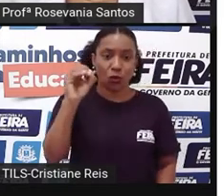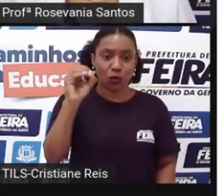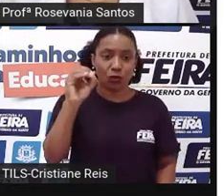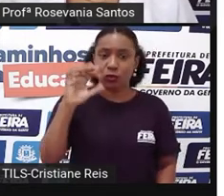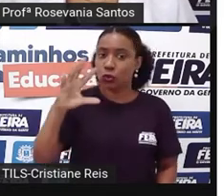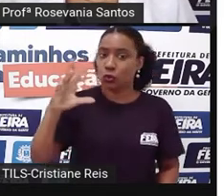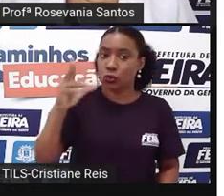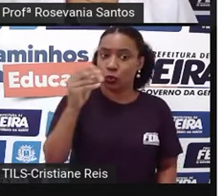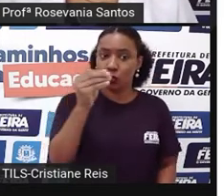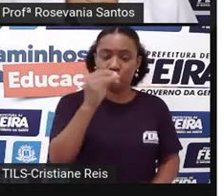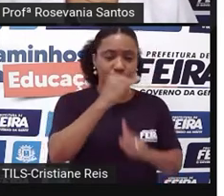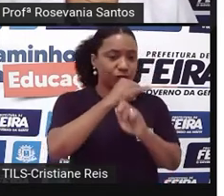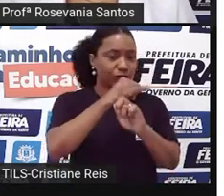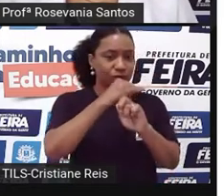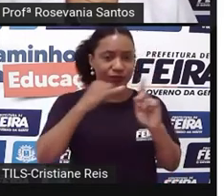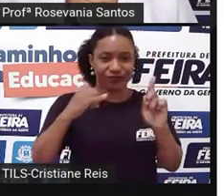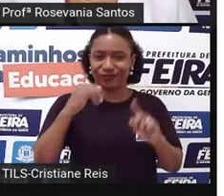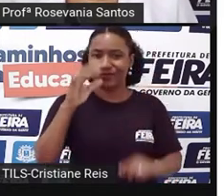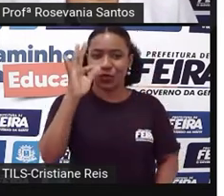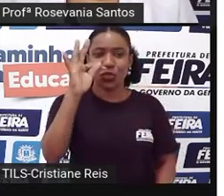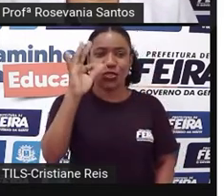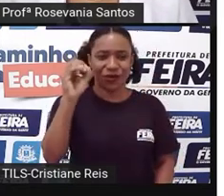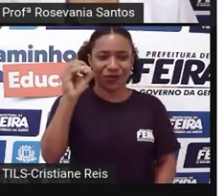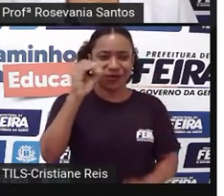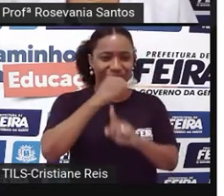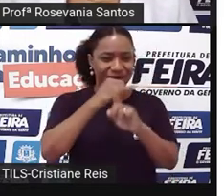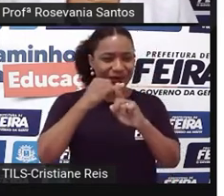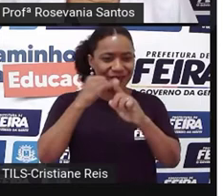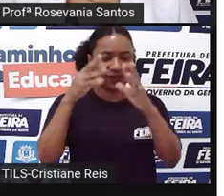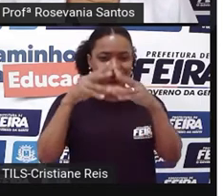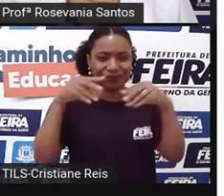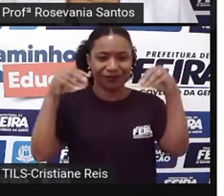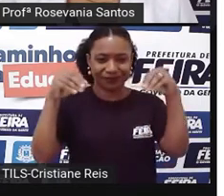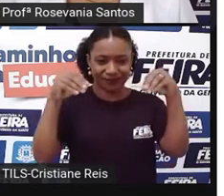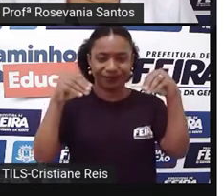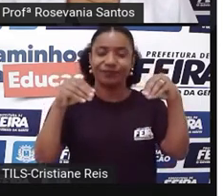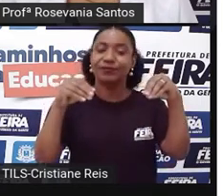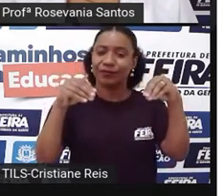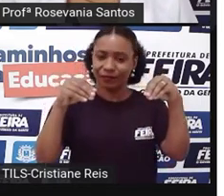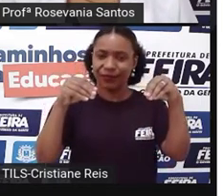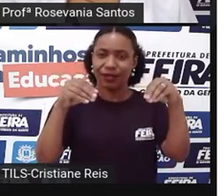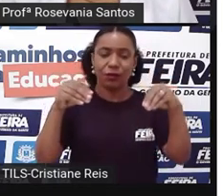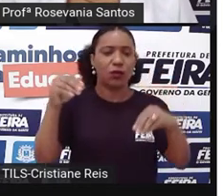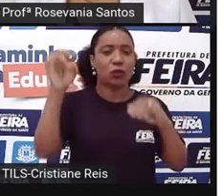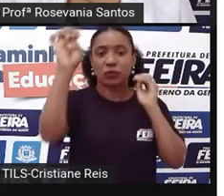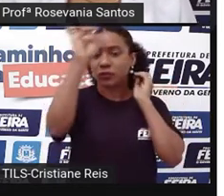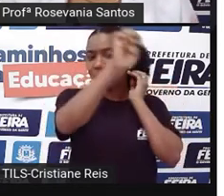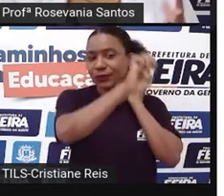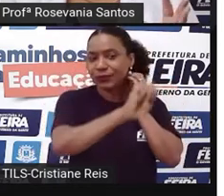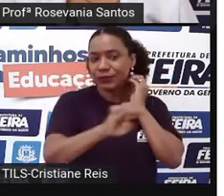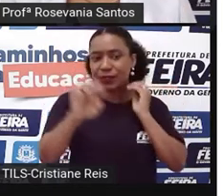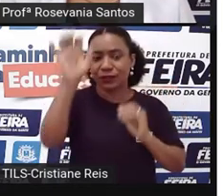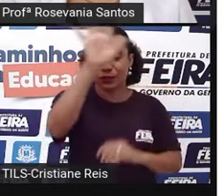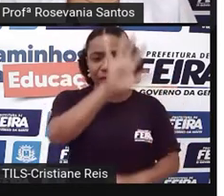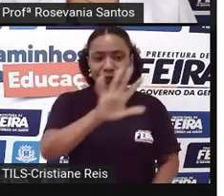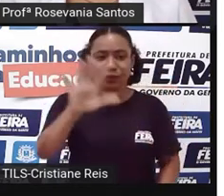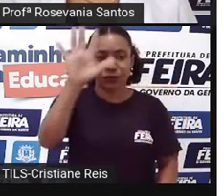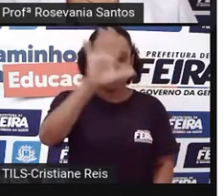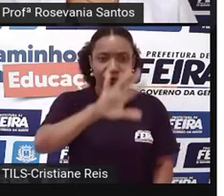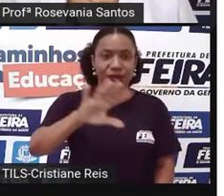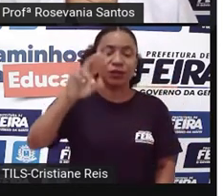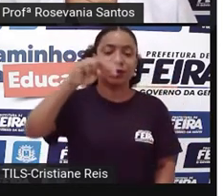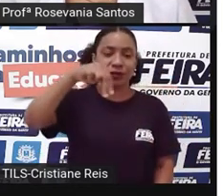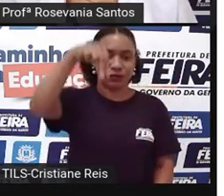Então, essa é a única diferença dos estados. A gente pega aqui, né, todos os estados da região Norte, a Pró falou Nordeste, eu acho,